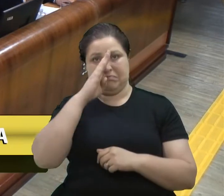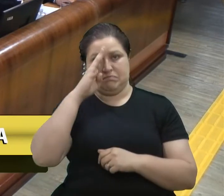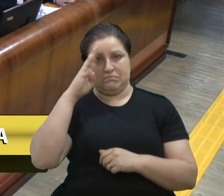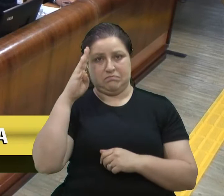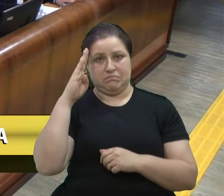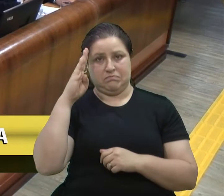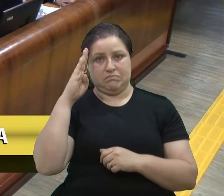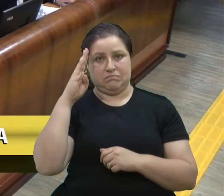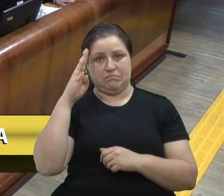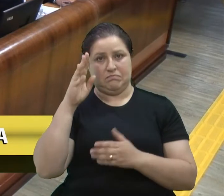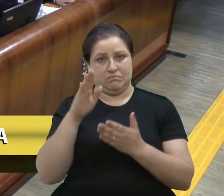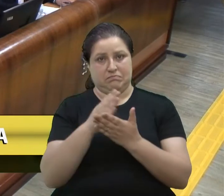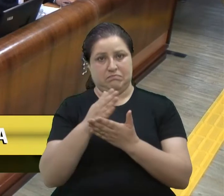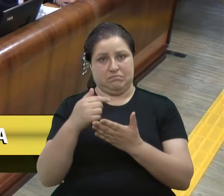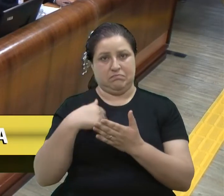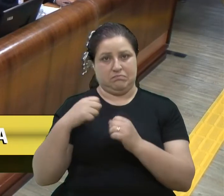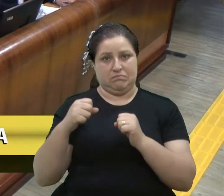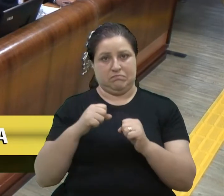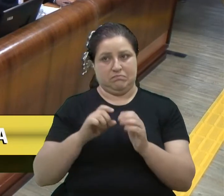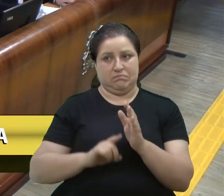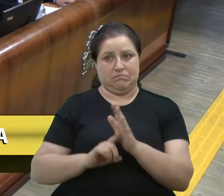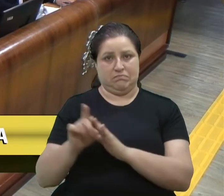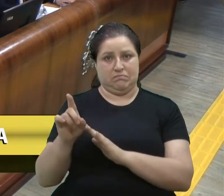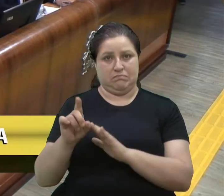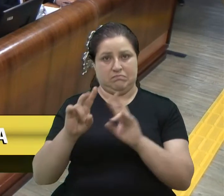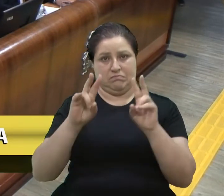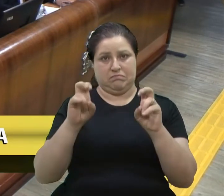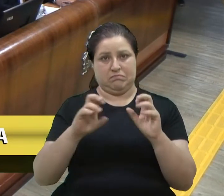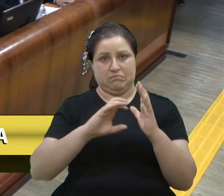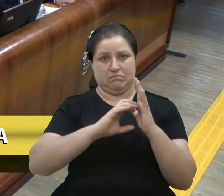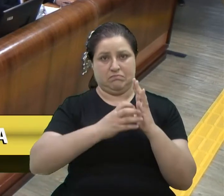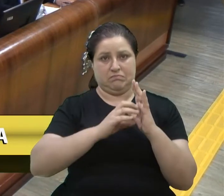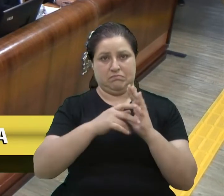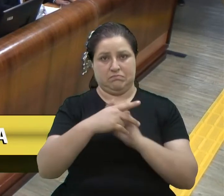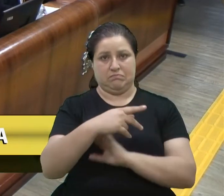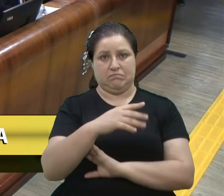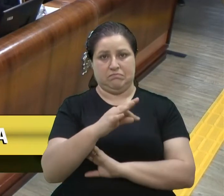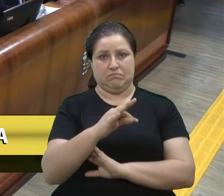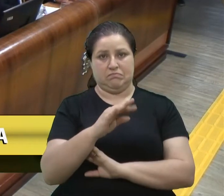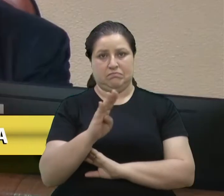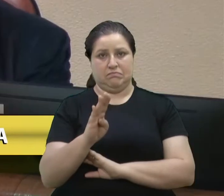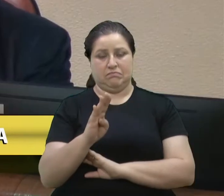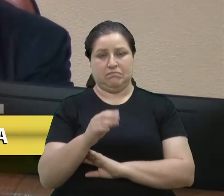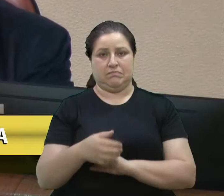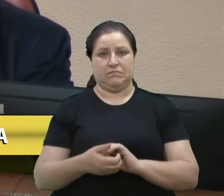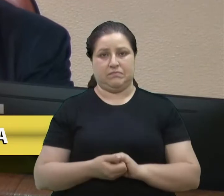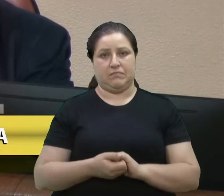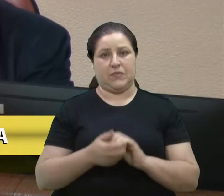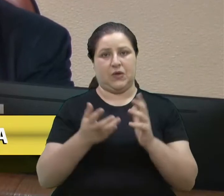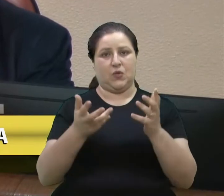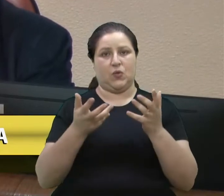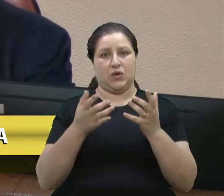eu possa ser o questionamento do PTB. Eu gostaria de...